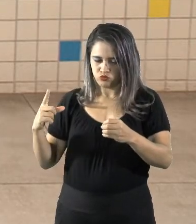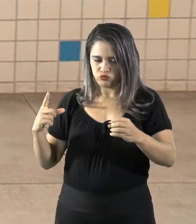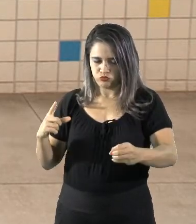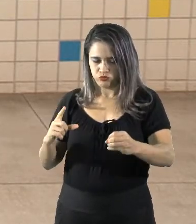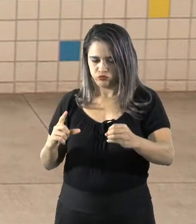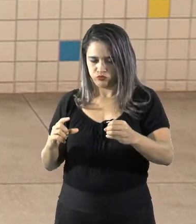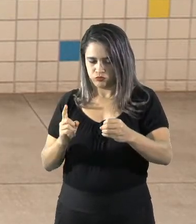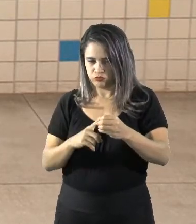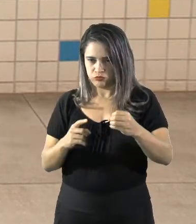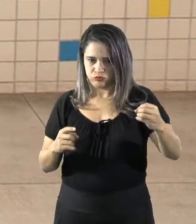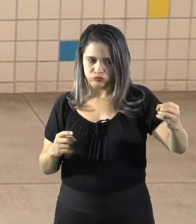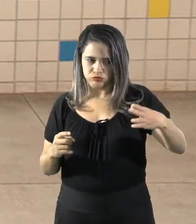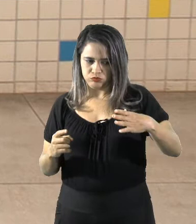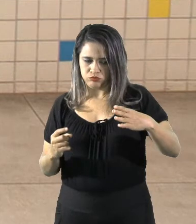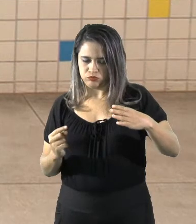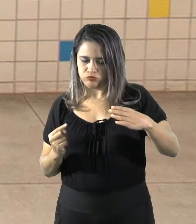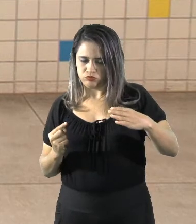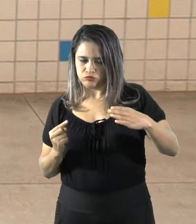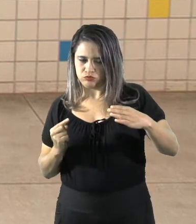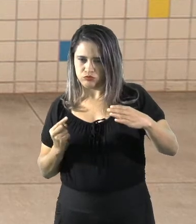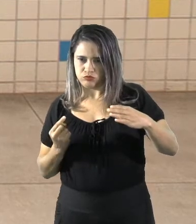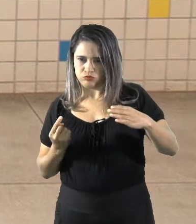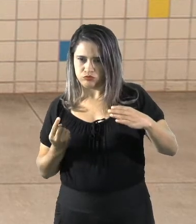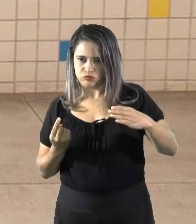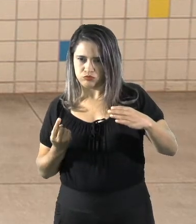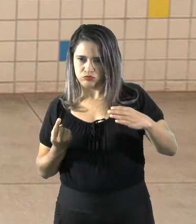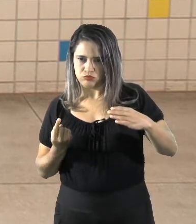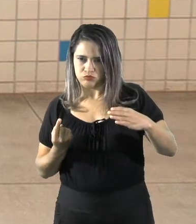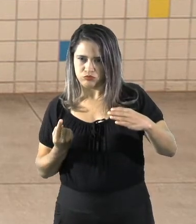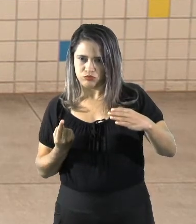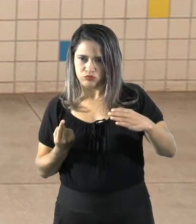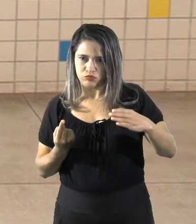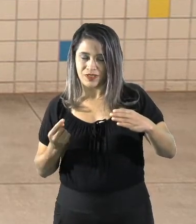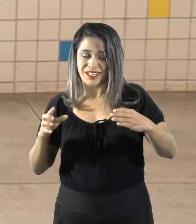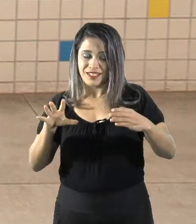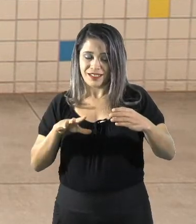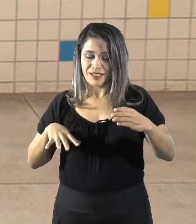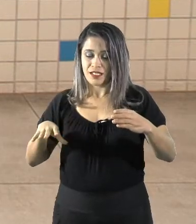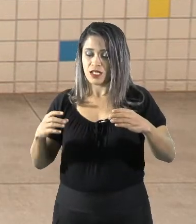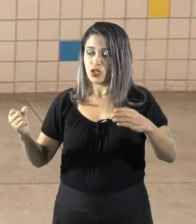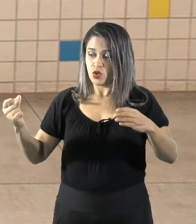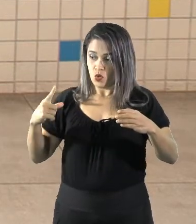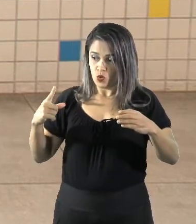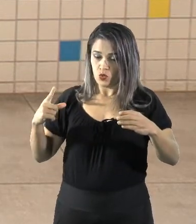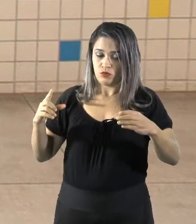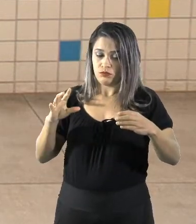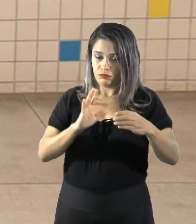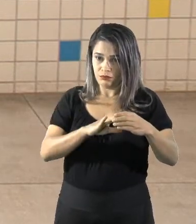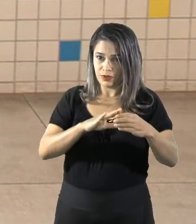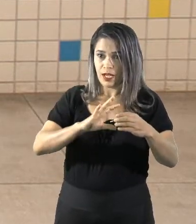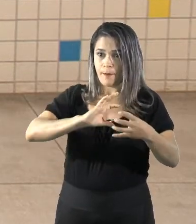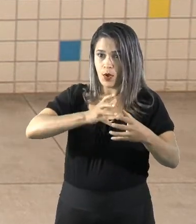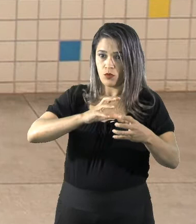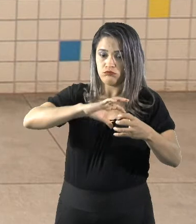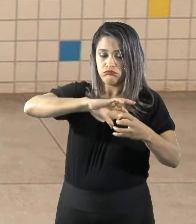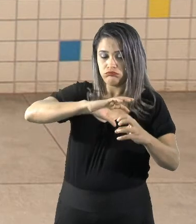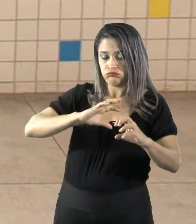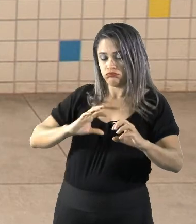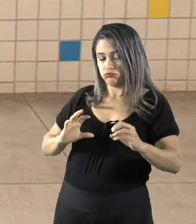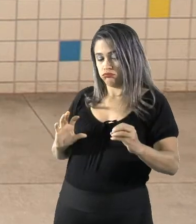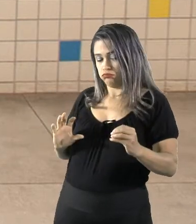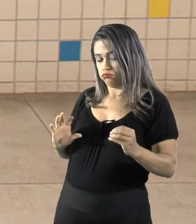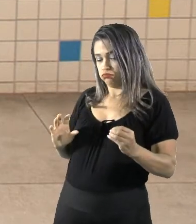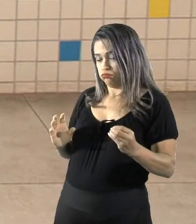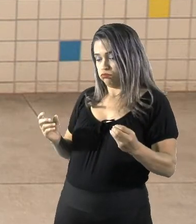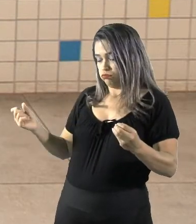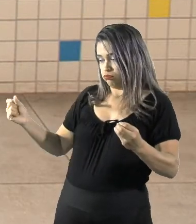você vai olhar a bola aqui. Aquele lado que está virado para a luz, ele vai ficar bem claro. O lado que está virado para